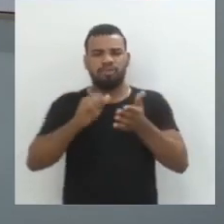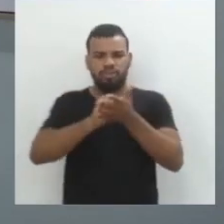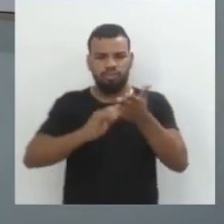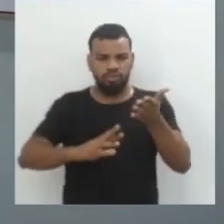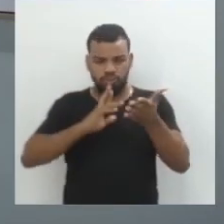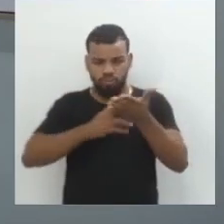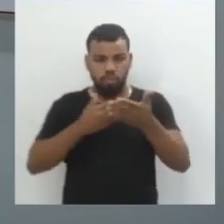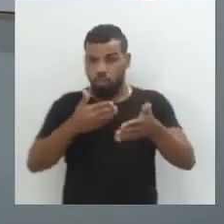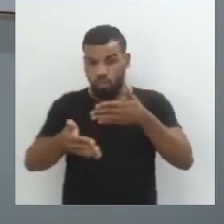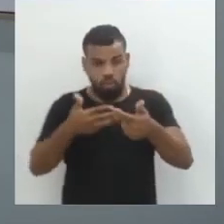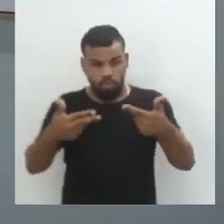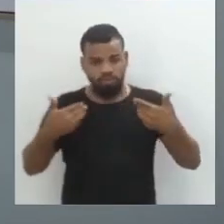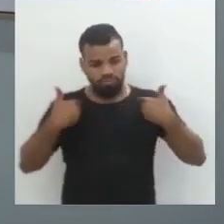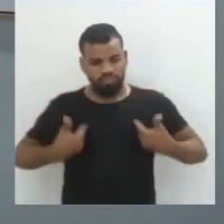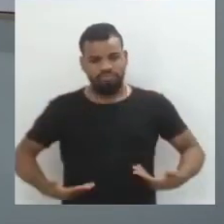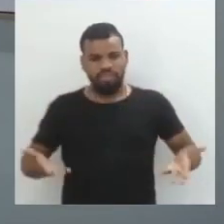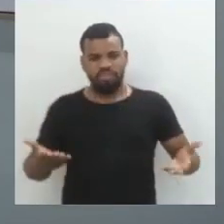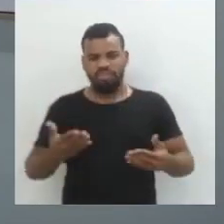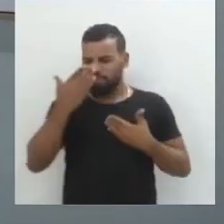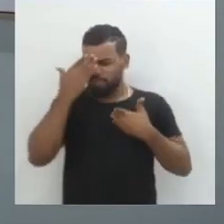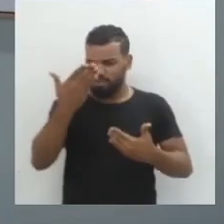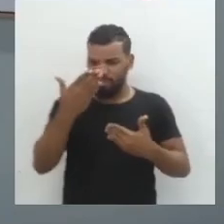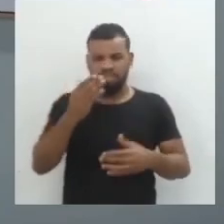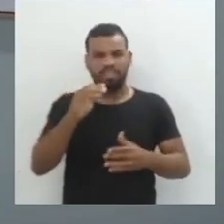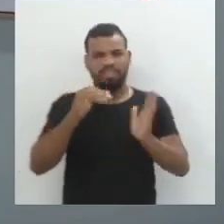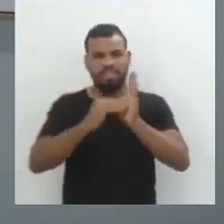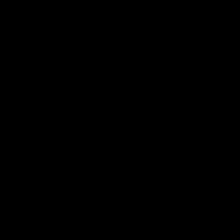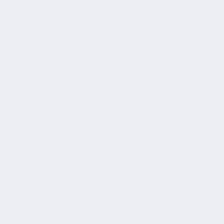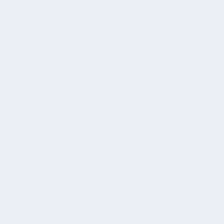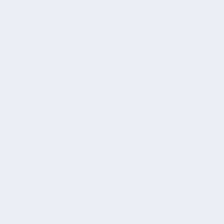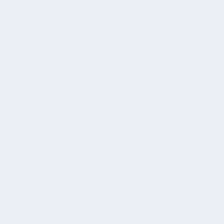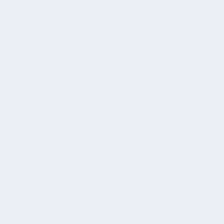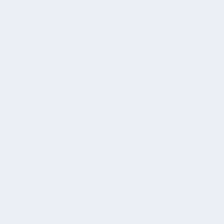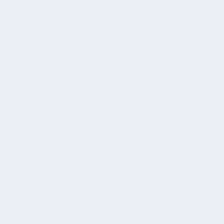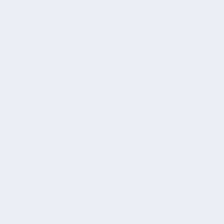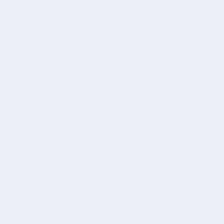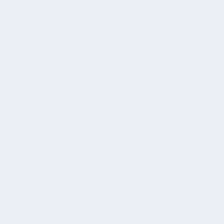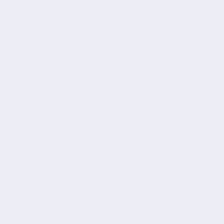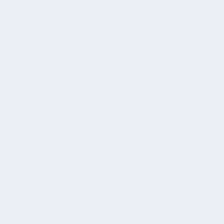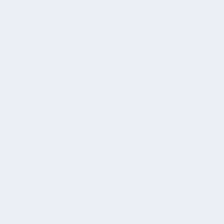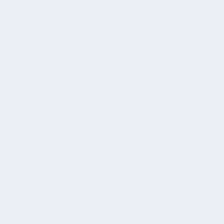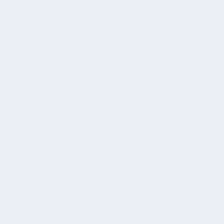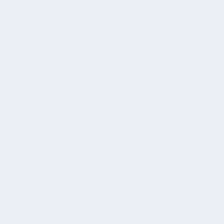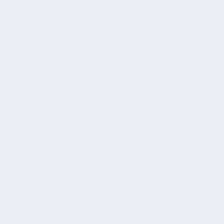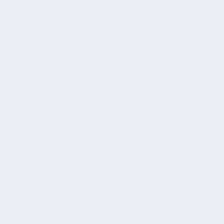E qualquer coisa, estamos aqui. Muito obrigada e até a próxima. Música